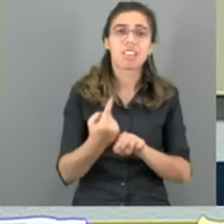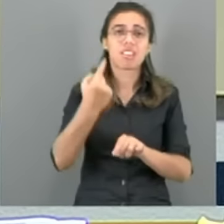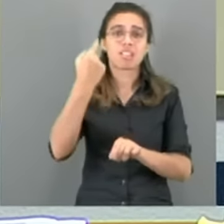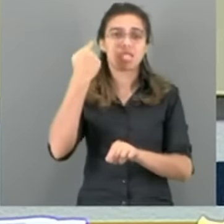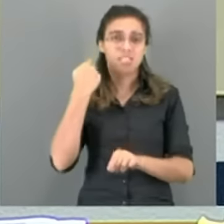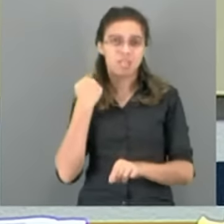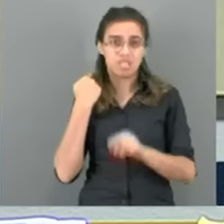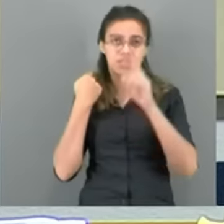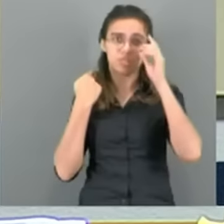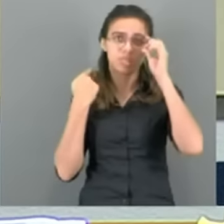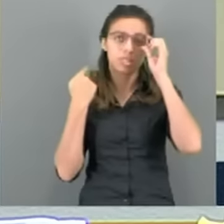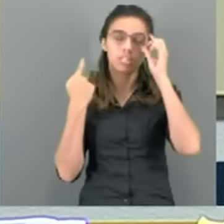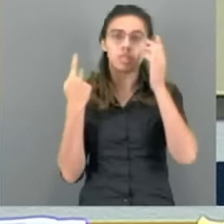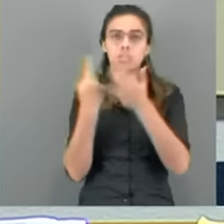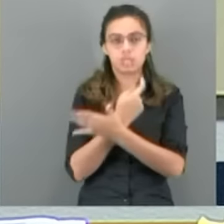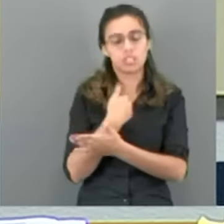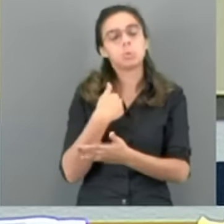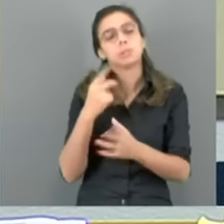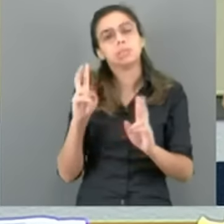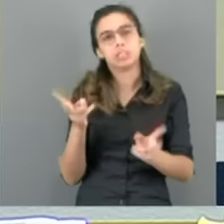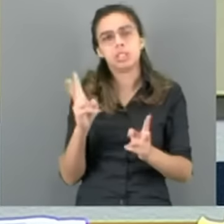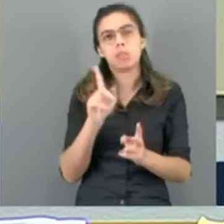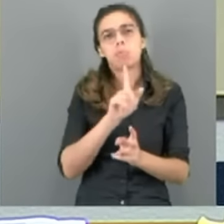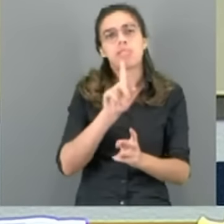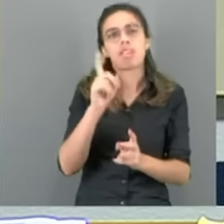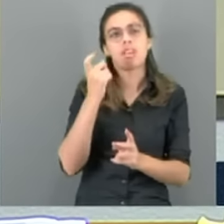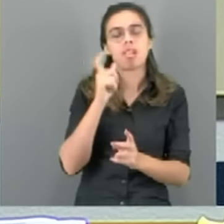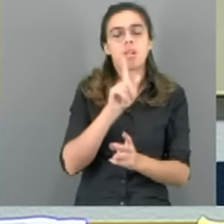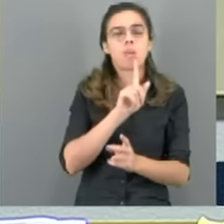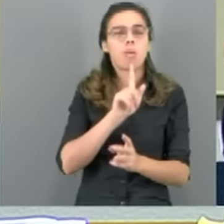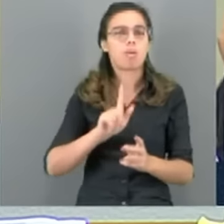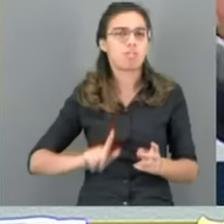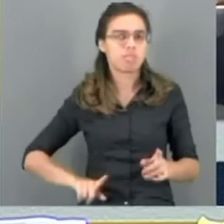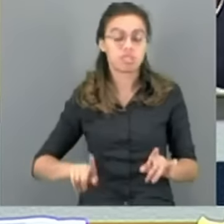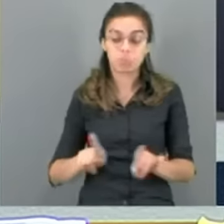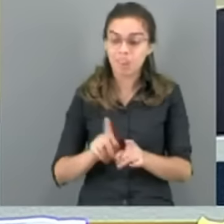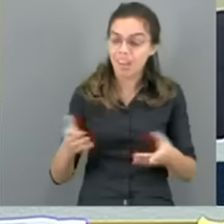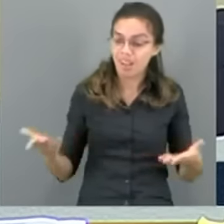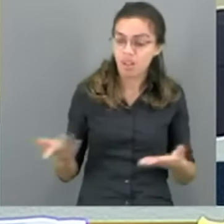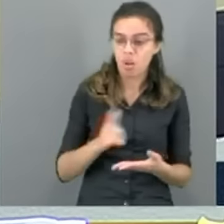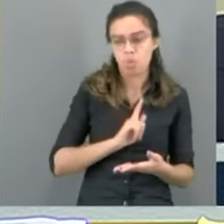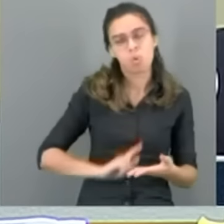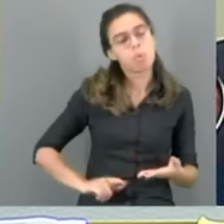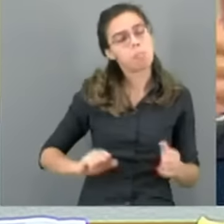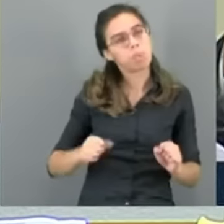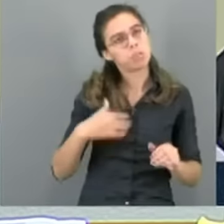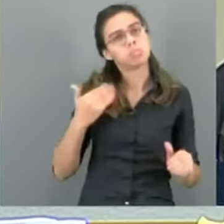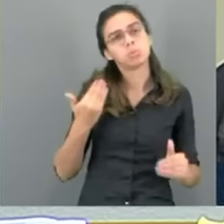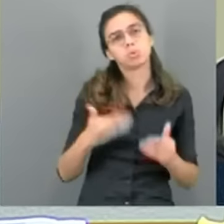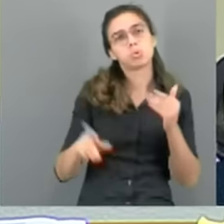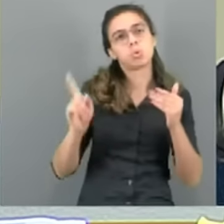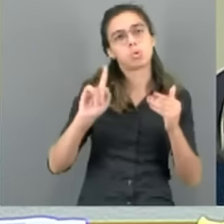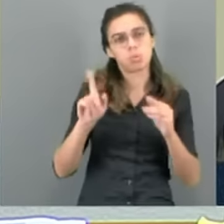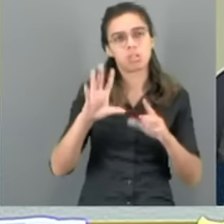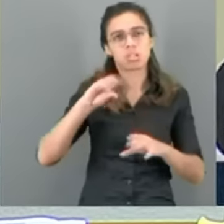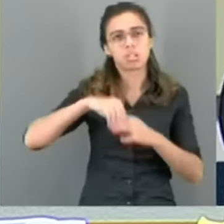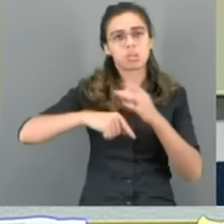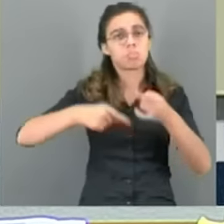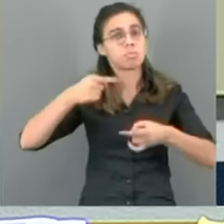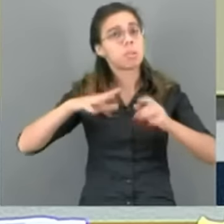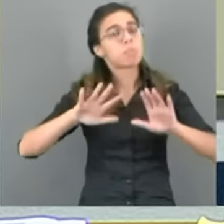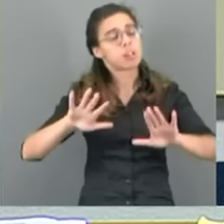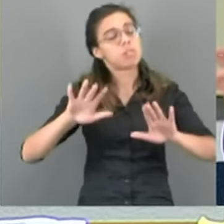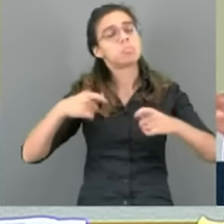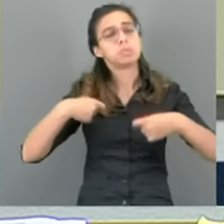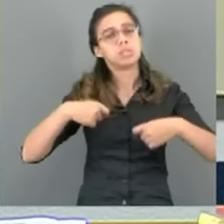grande pelos ex-governadores e pelo atual governador do meu Estado. Posso divergir politicamente, como também tenho que respeitar os